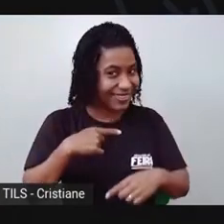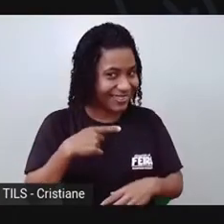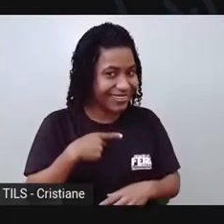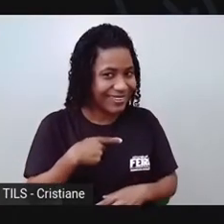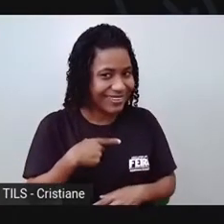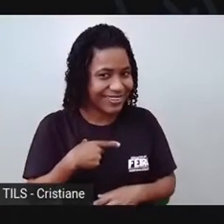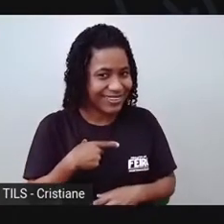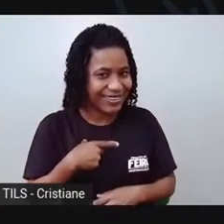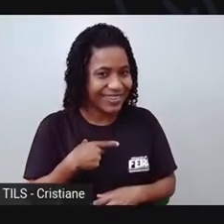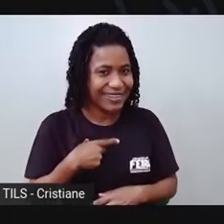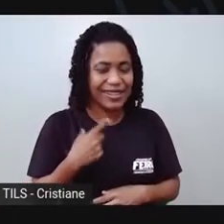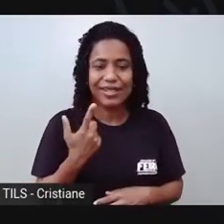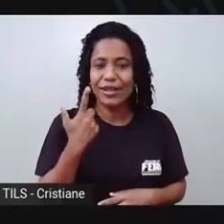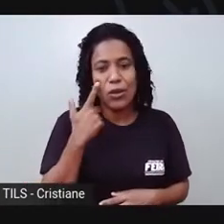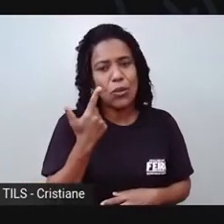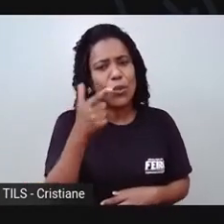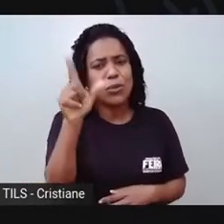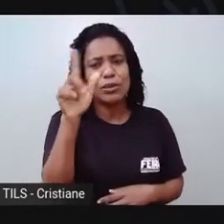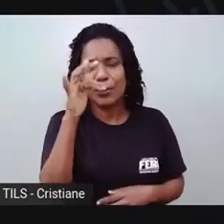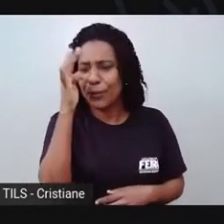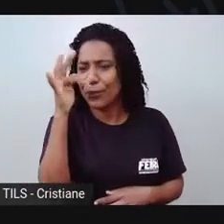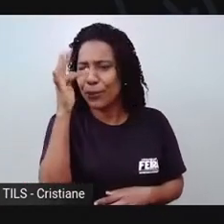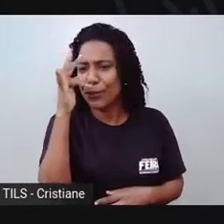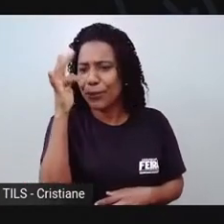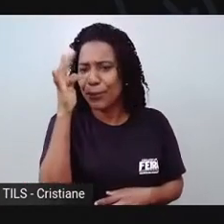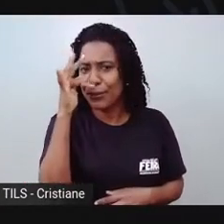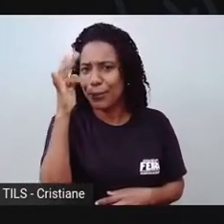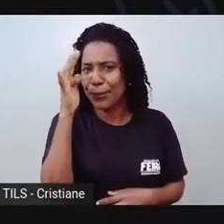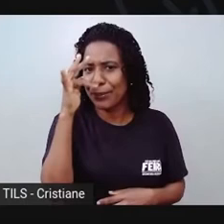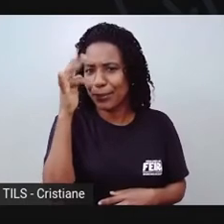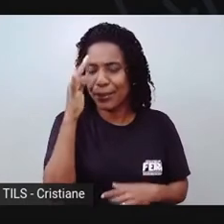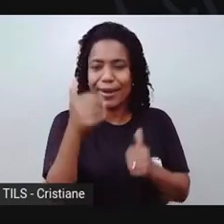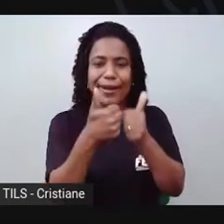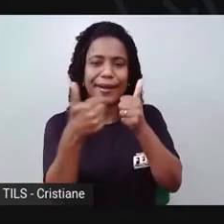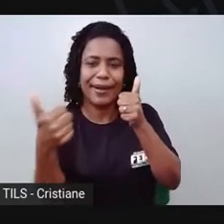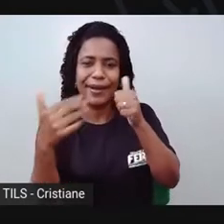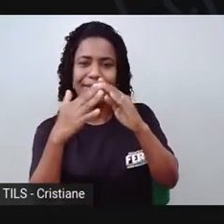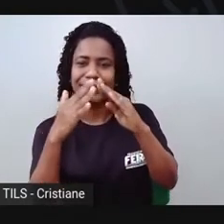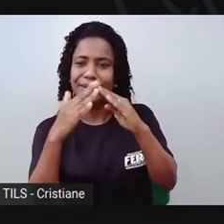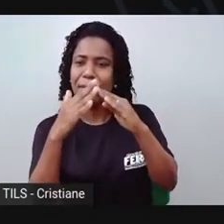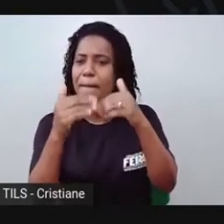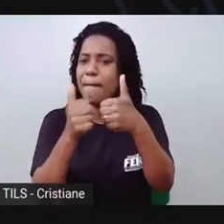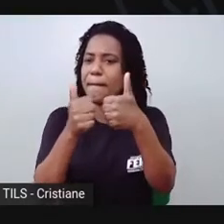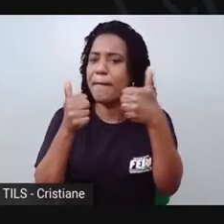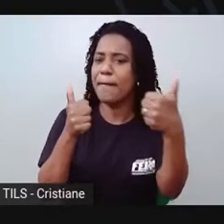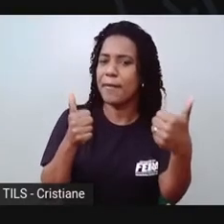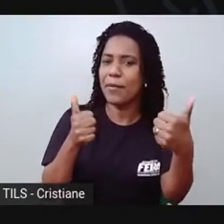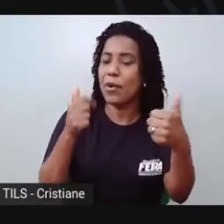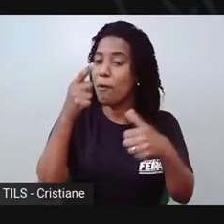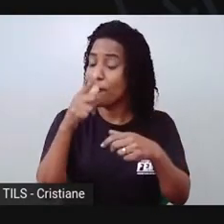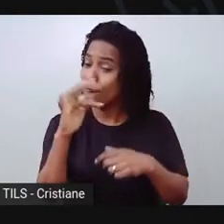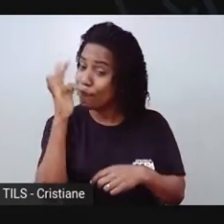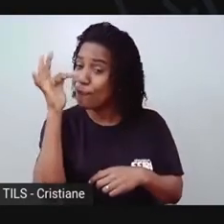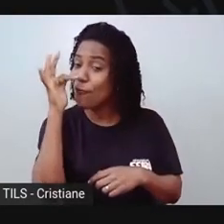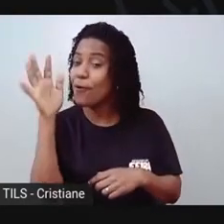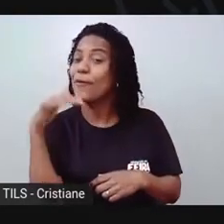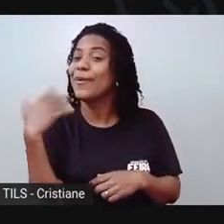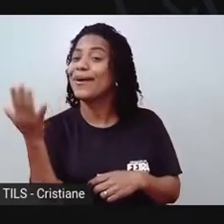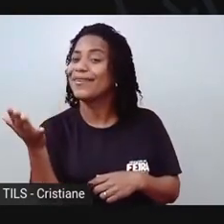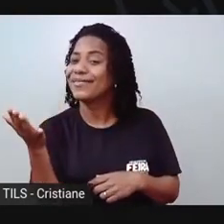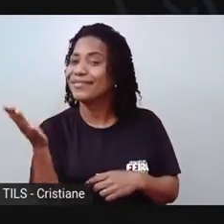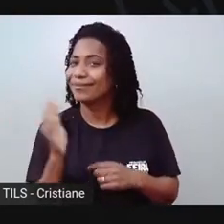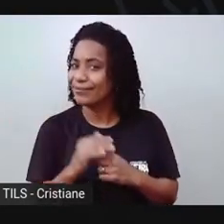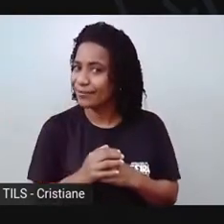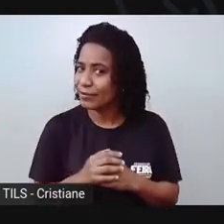Que mais, meninada? Qual é a outra flor que tem perto da casa de vocês? Agora, olha só! Não